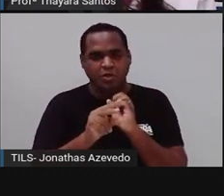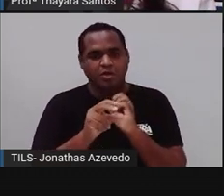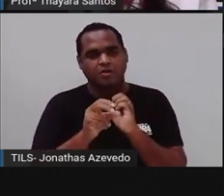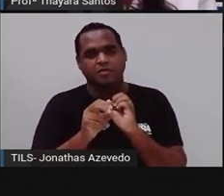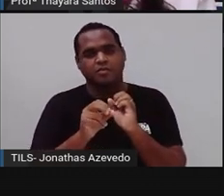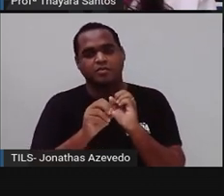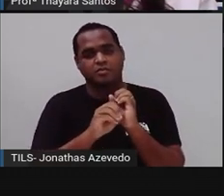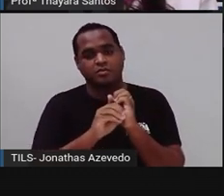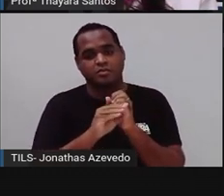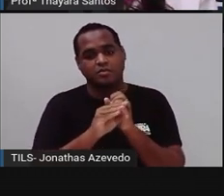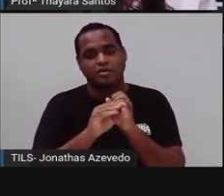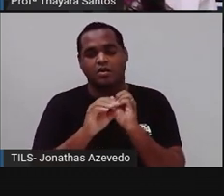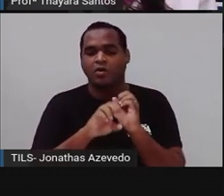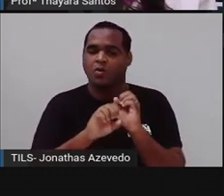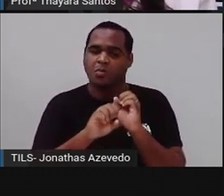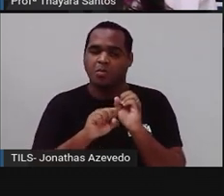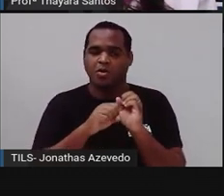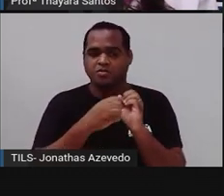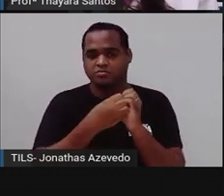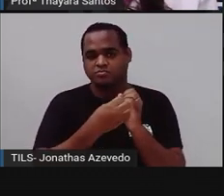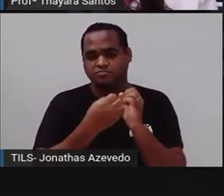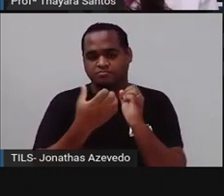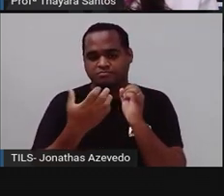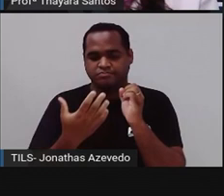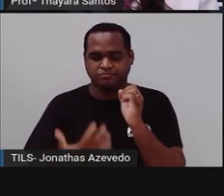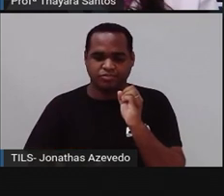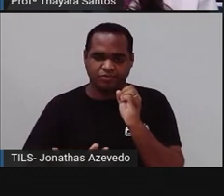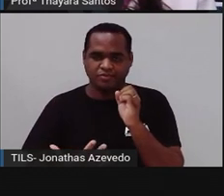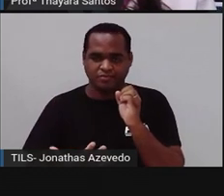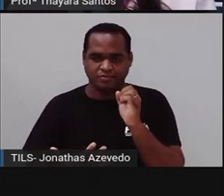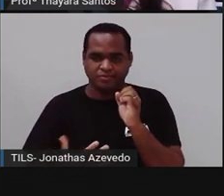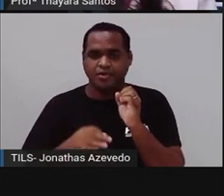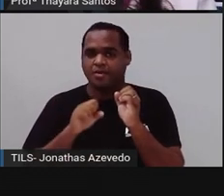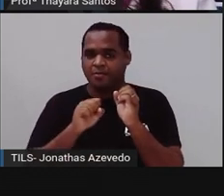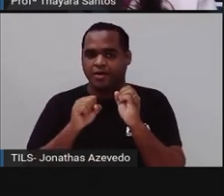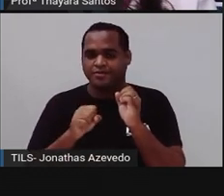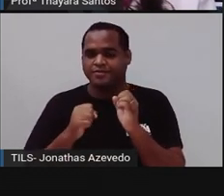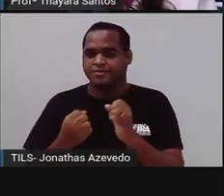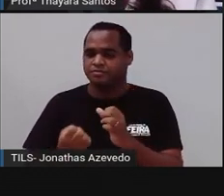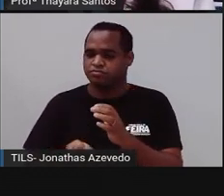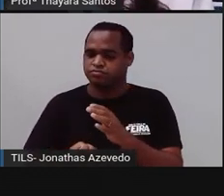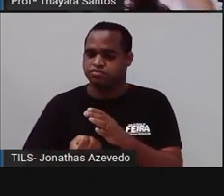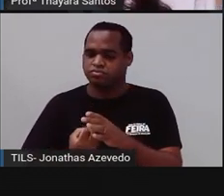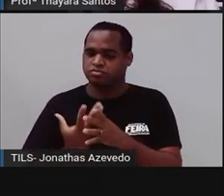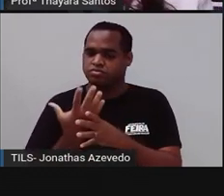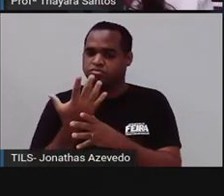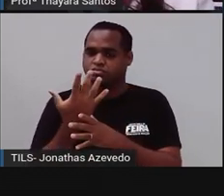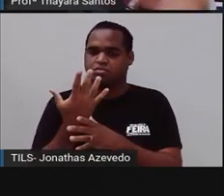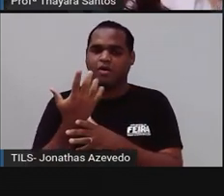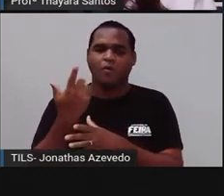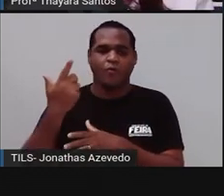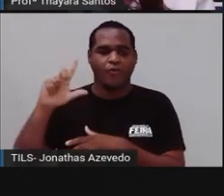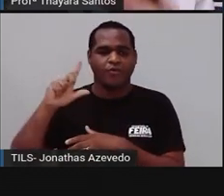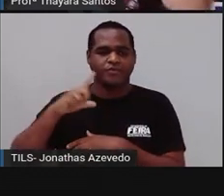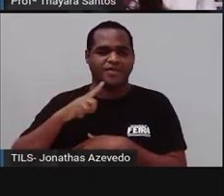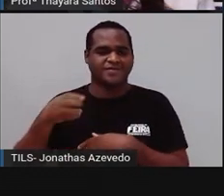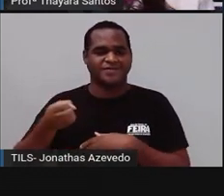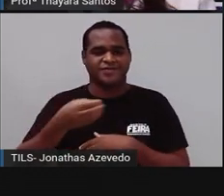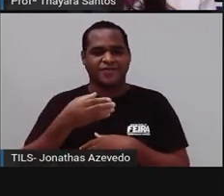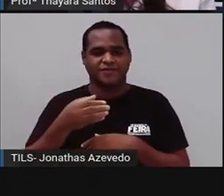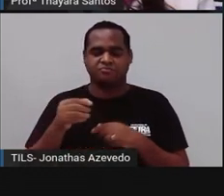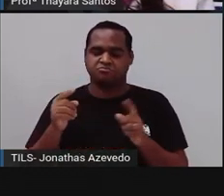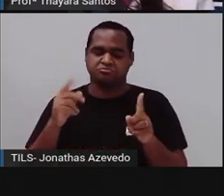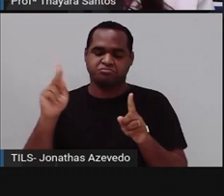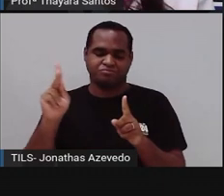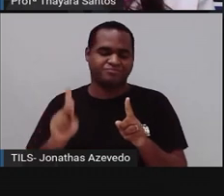formar uma colônia. Ou então esse pólipo, né? Esse broto pode se soltar, cair no substrato e dar origem a um novo organismo que vai viver